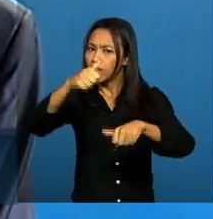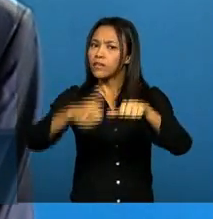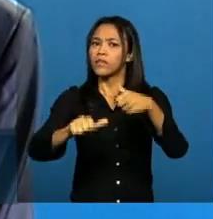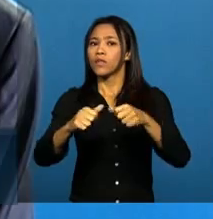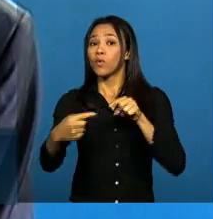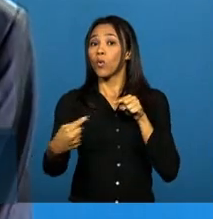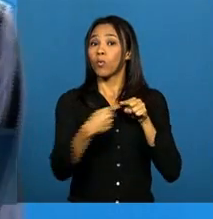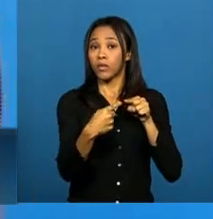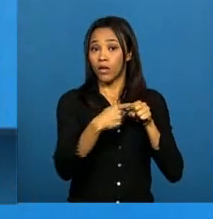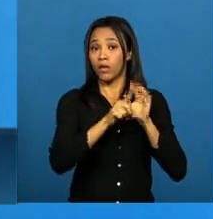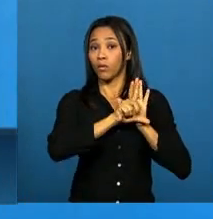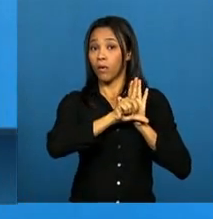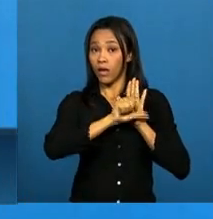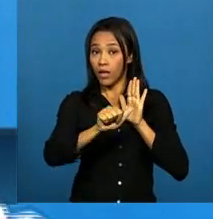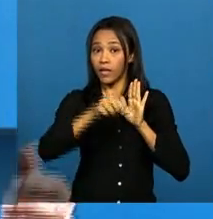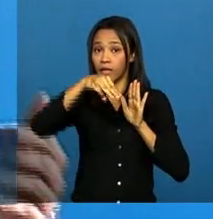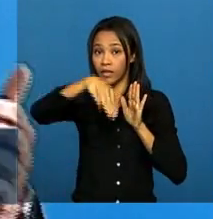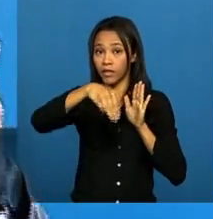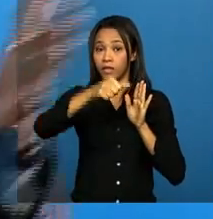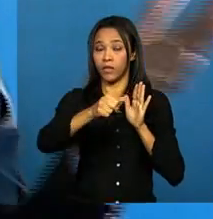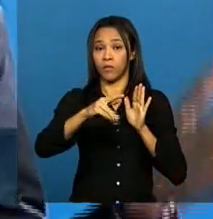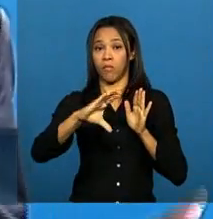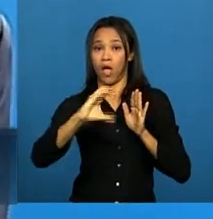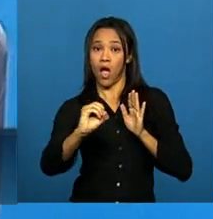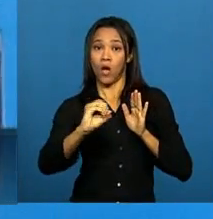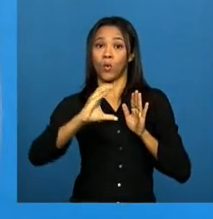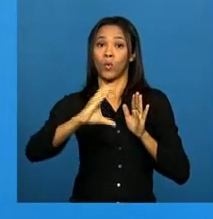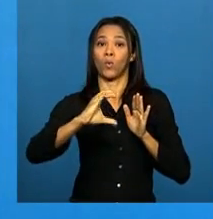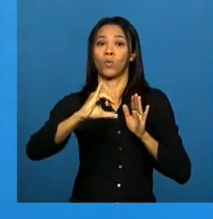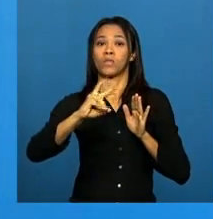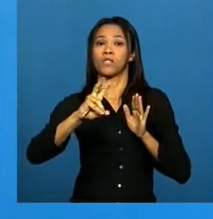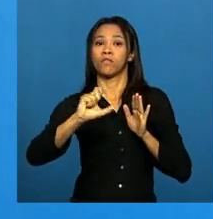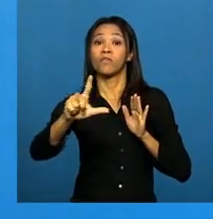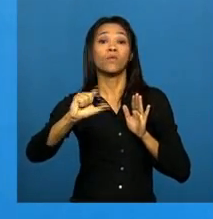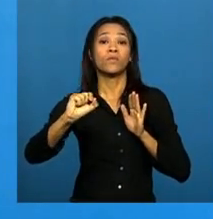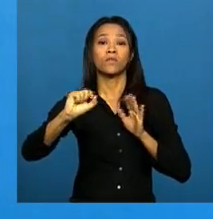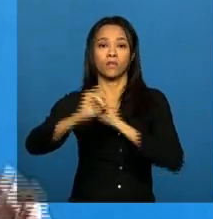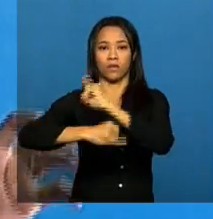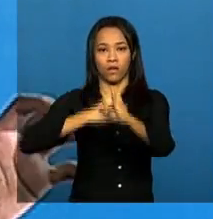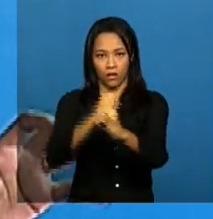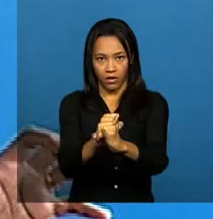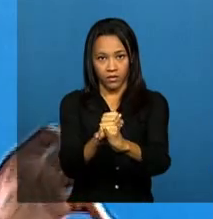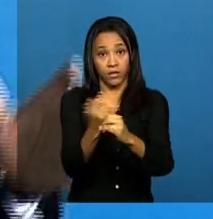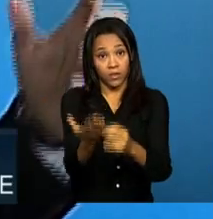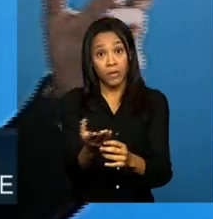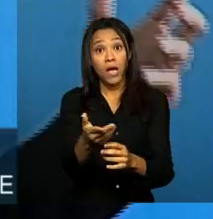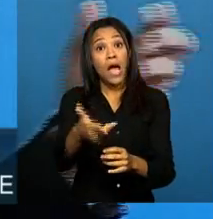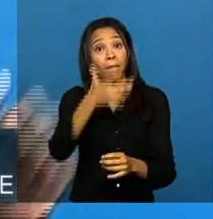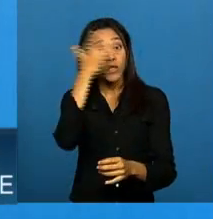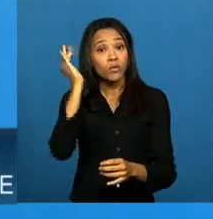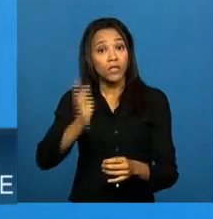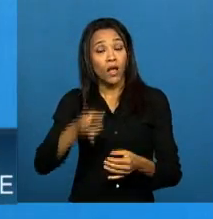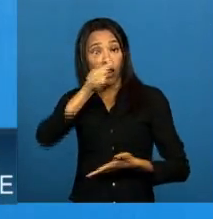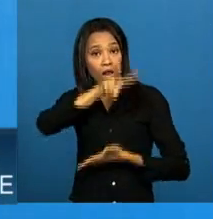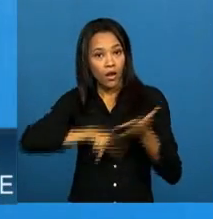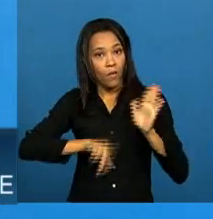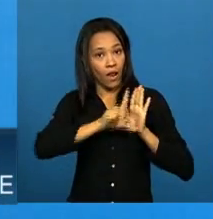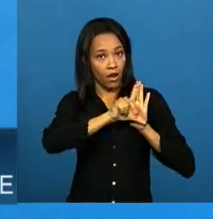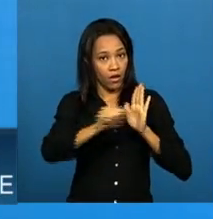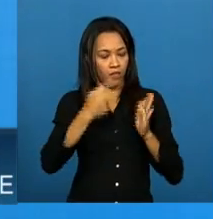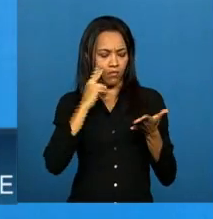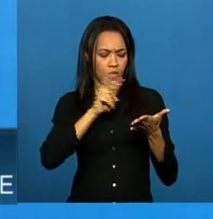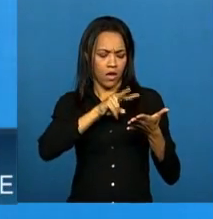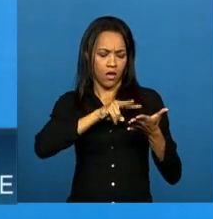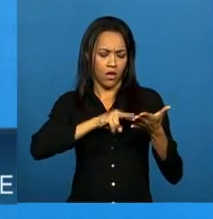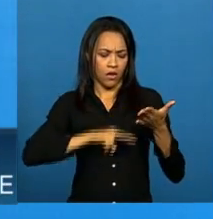na internet. Então, todos aqueles que tiveram contato com a lei percebem que a lei do Marco Civil